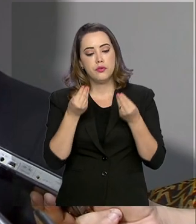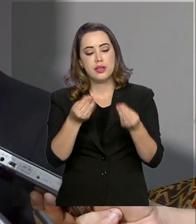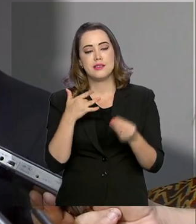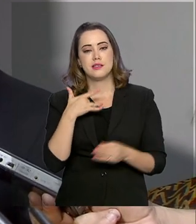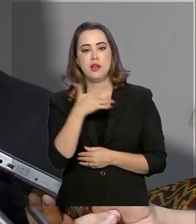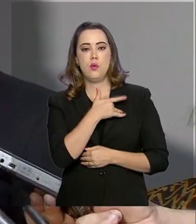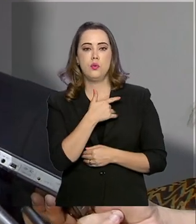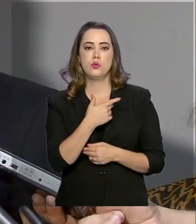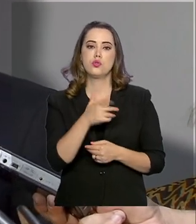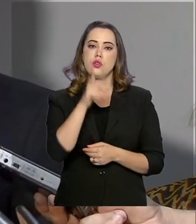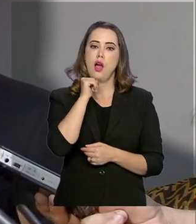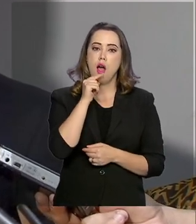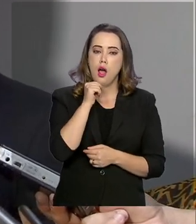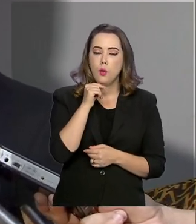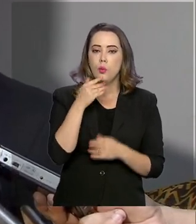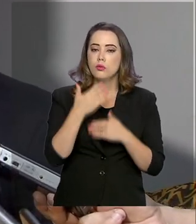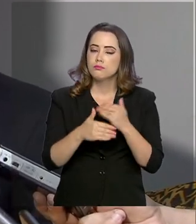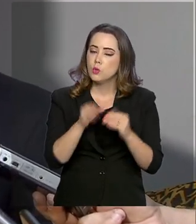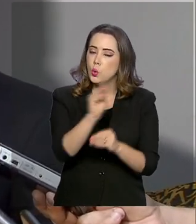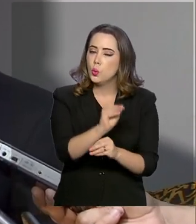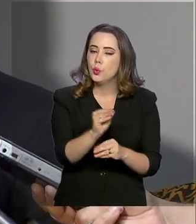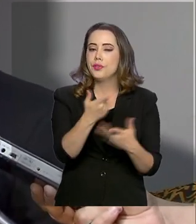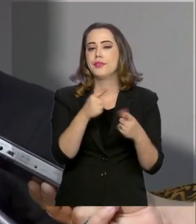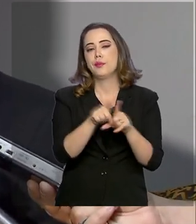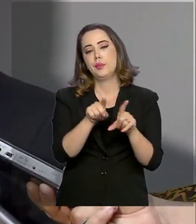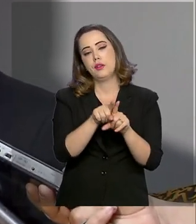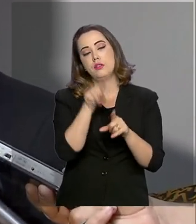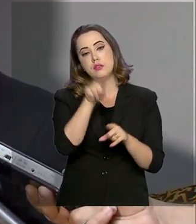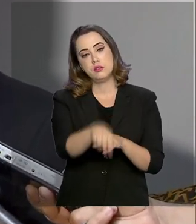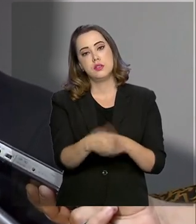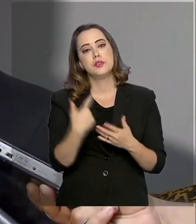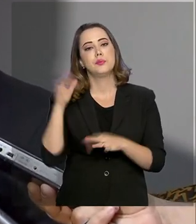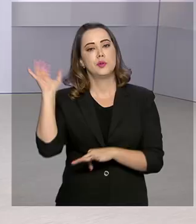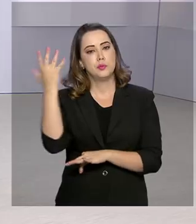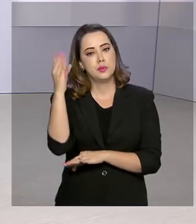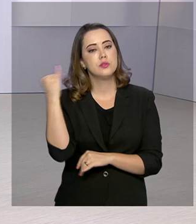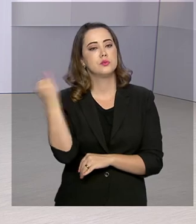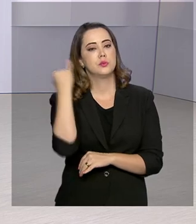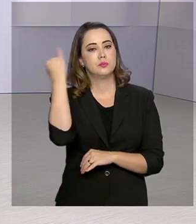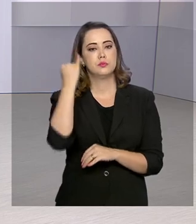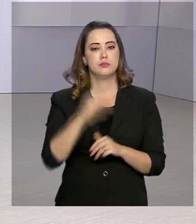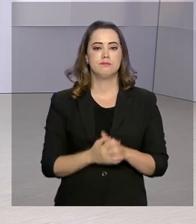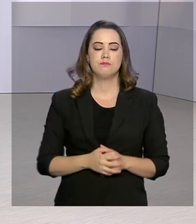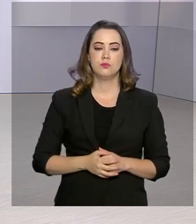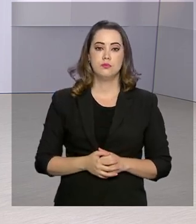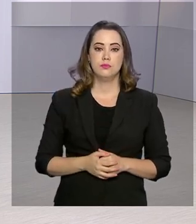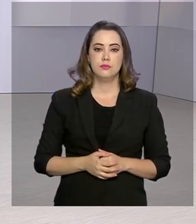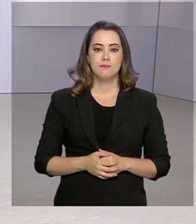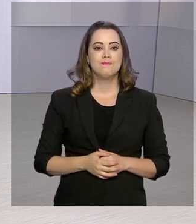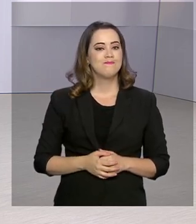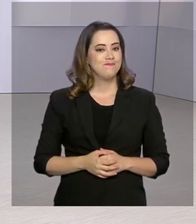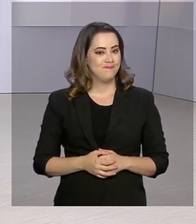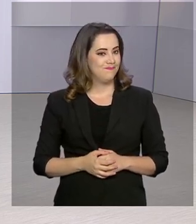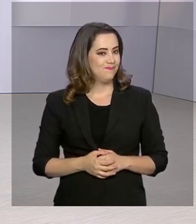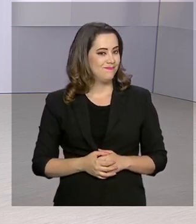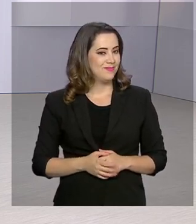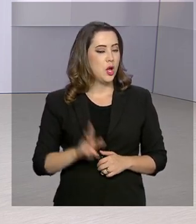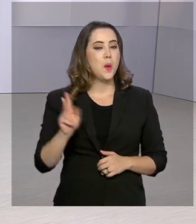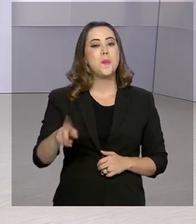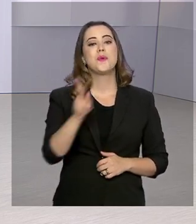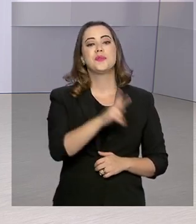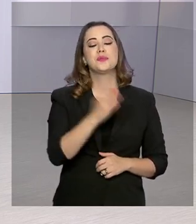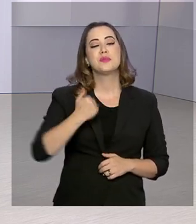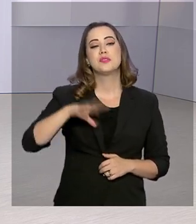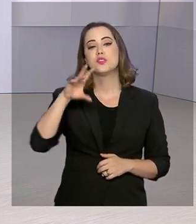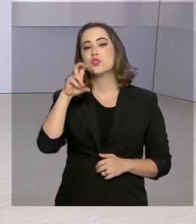recursos hídricos, você não contamina nossos rios, nossos corpos d'água e também o meio ambiente. Educadores de mais de 50